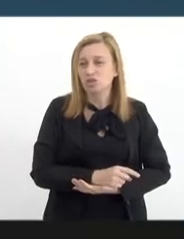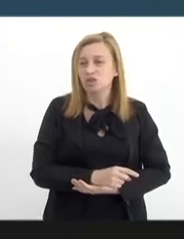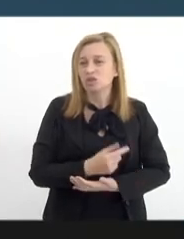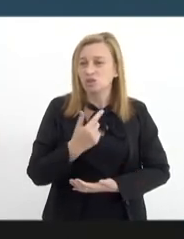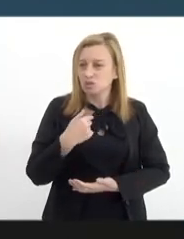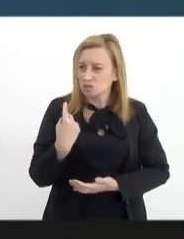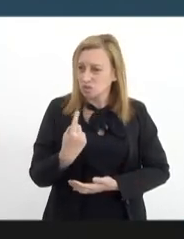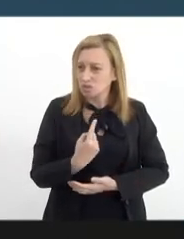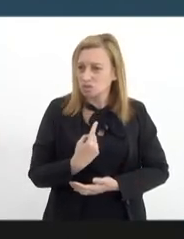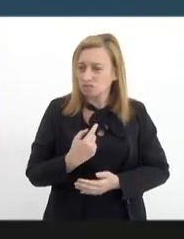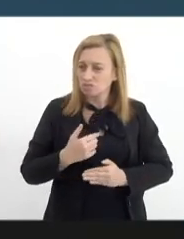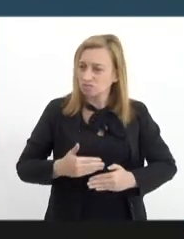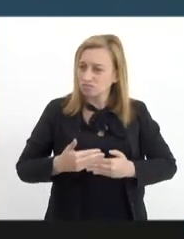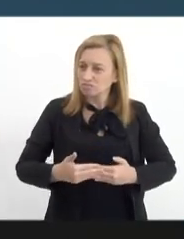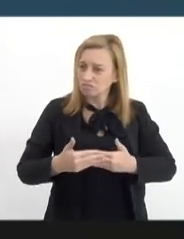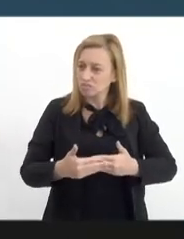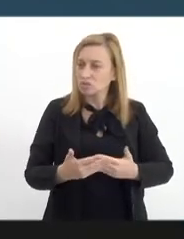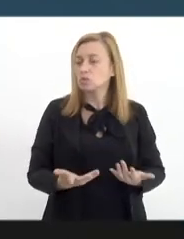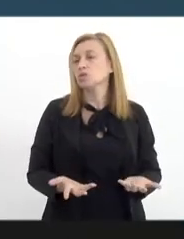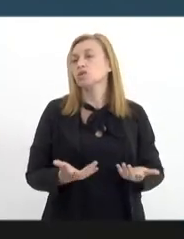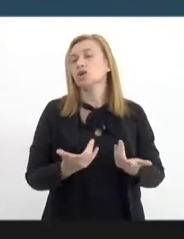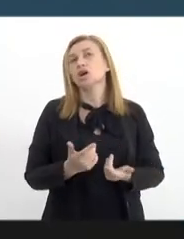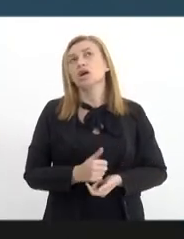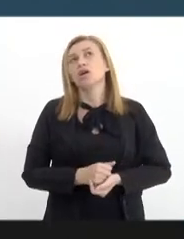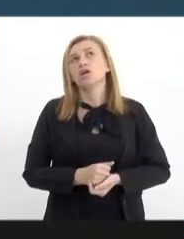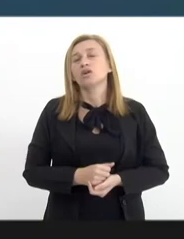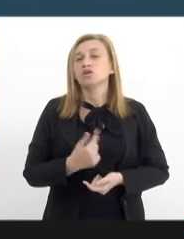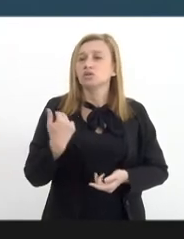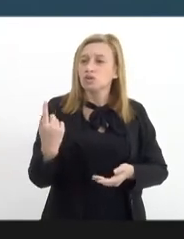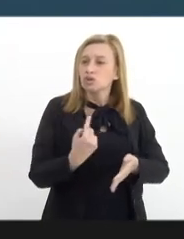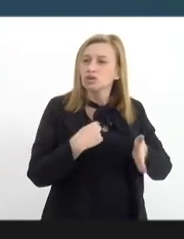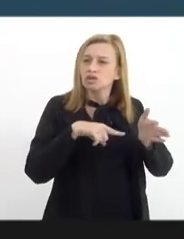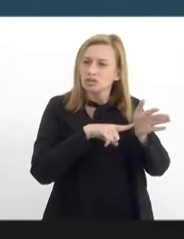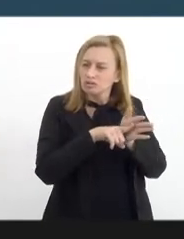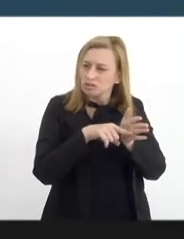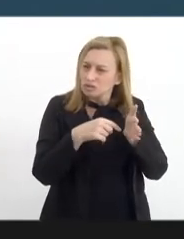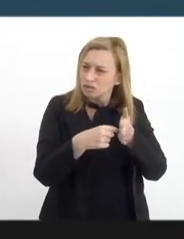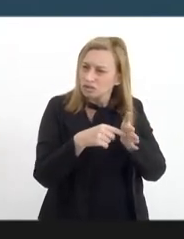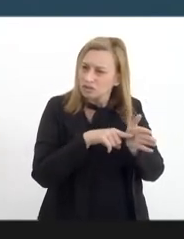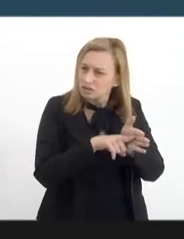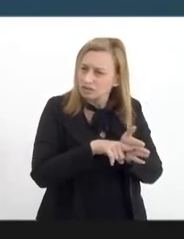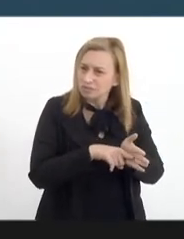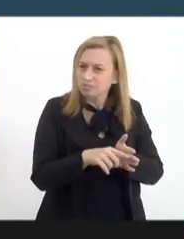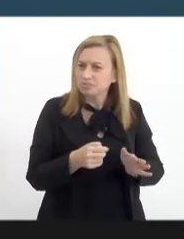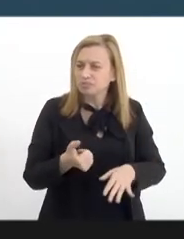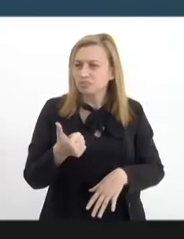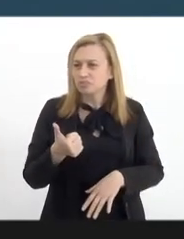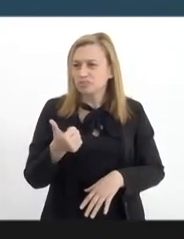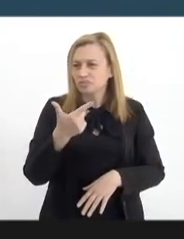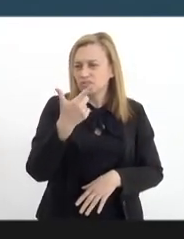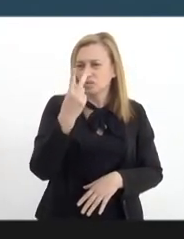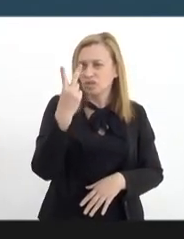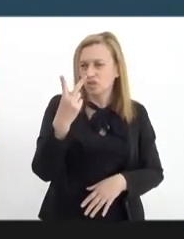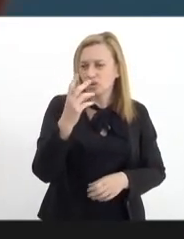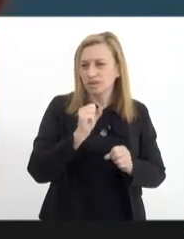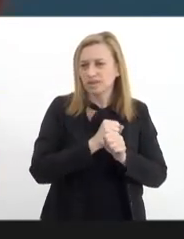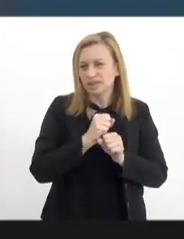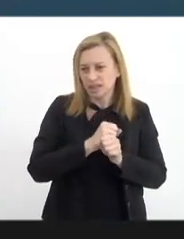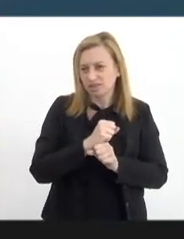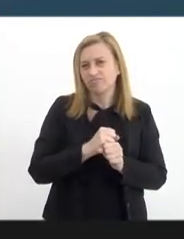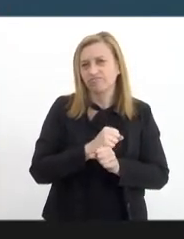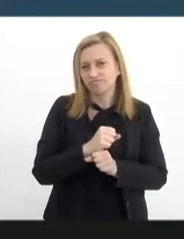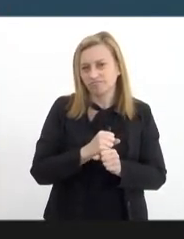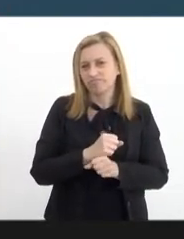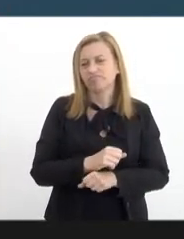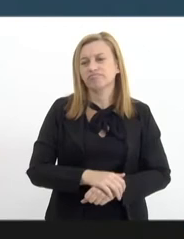crescimento, nós fomos fiscalizados por quase dois anos pela CPDEC, quase